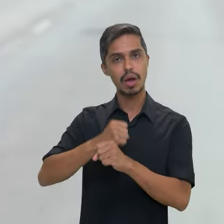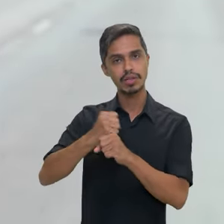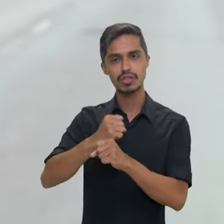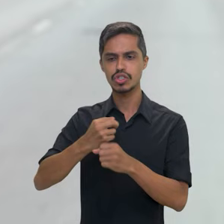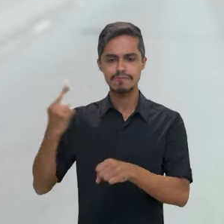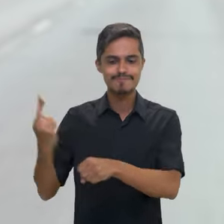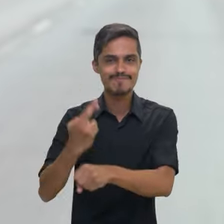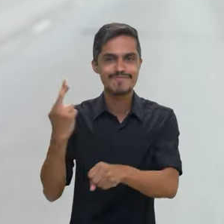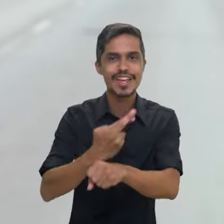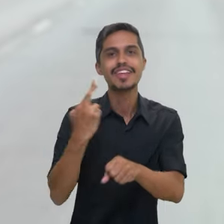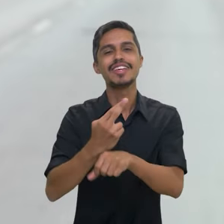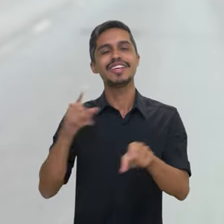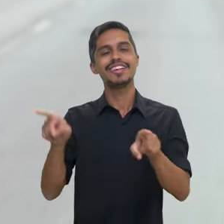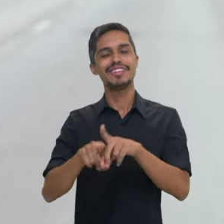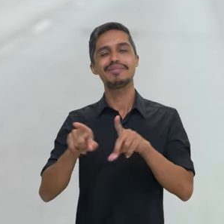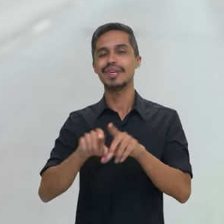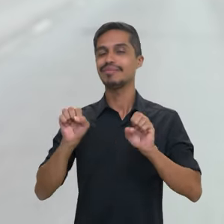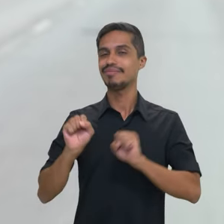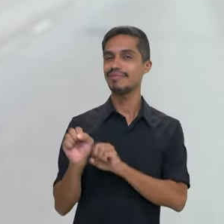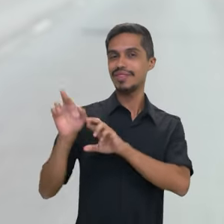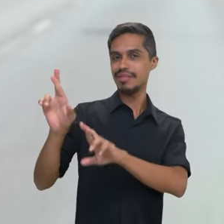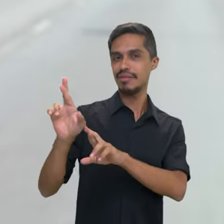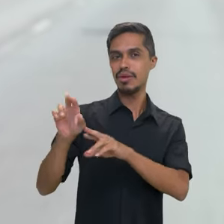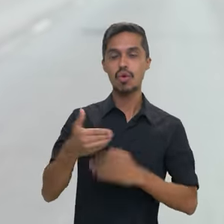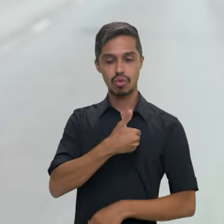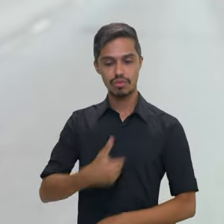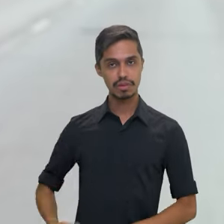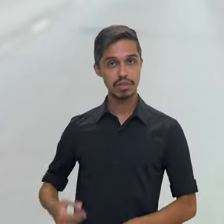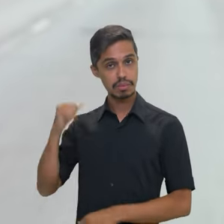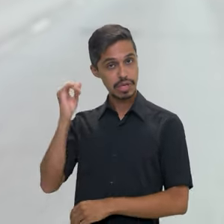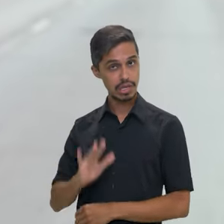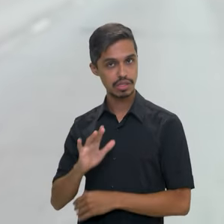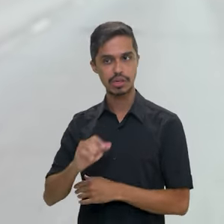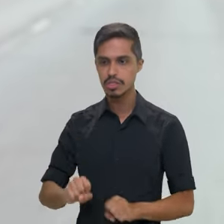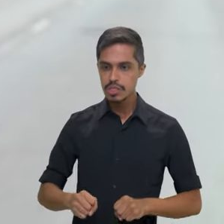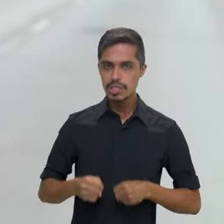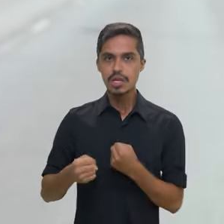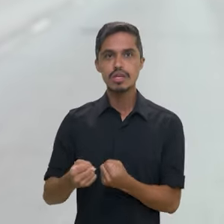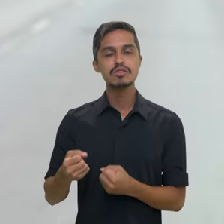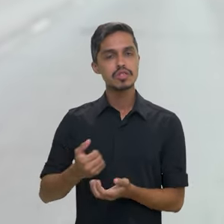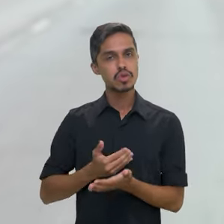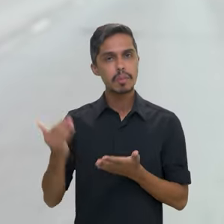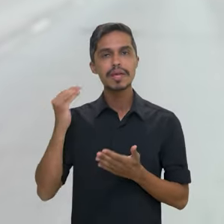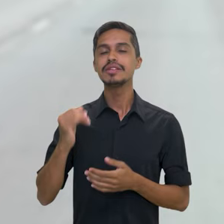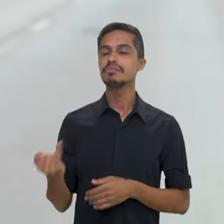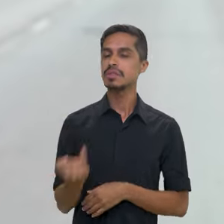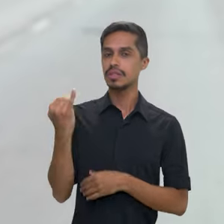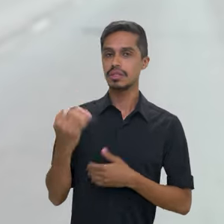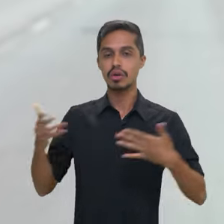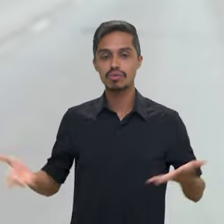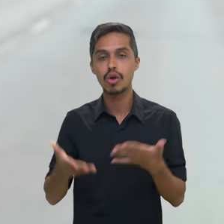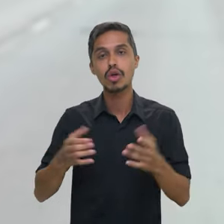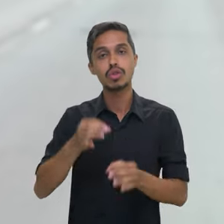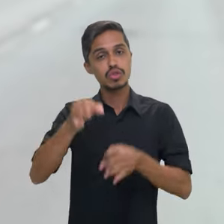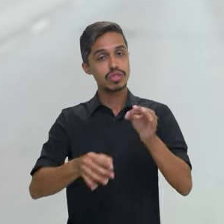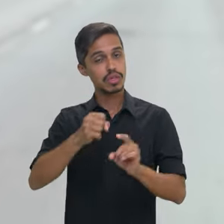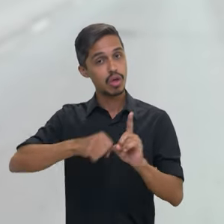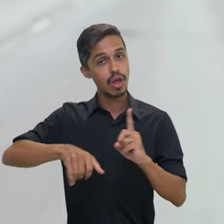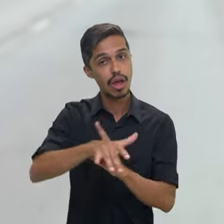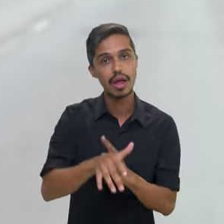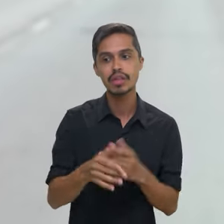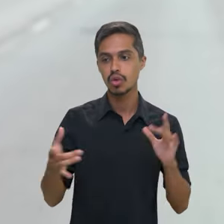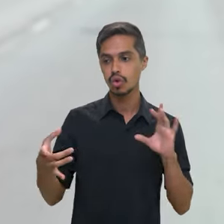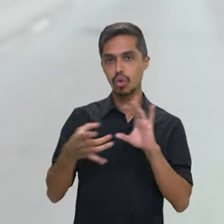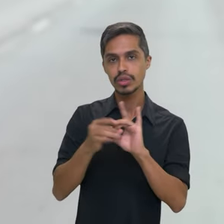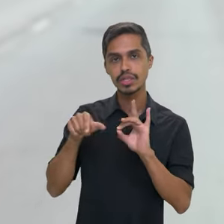se destacou como um ano de reconstrução e esperança, onde o governo brasileiro tomou iniciativas importantes para promover